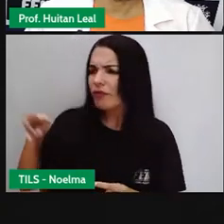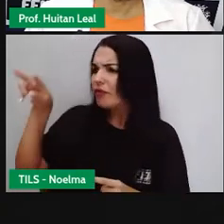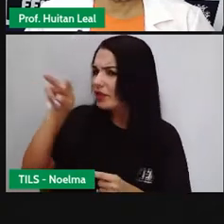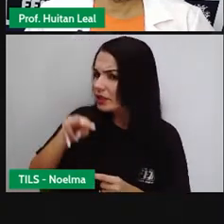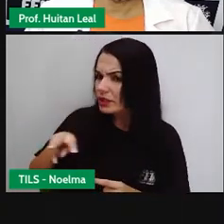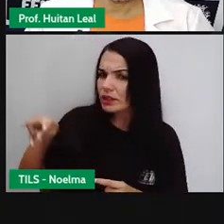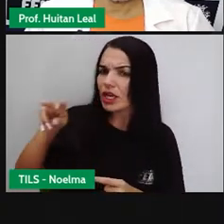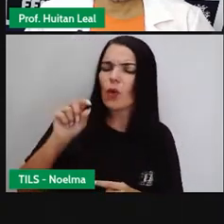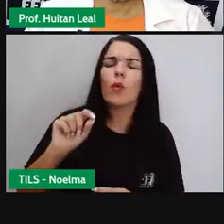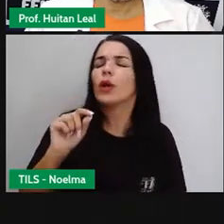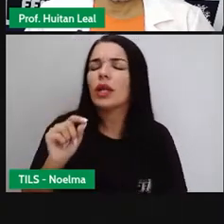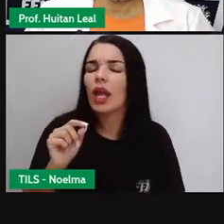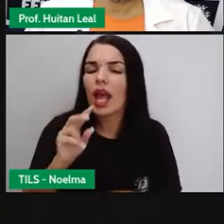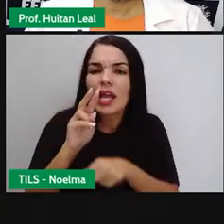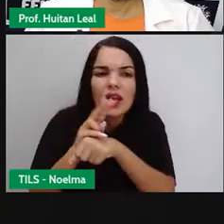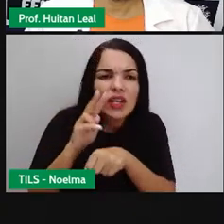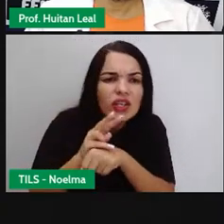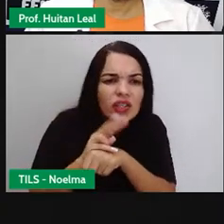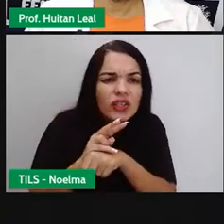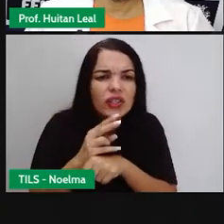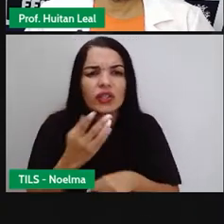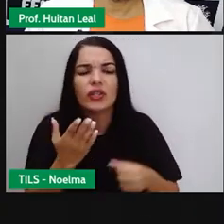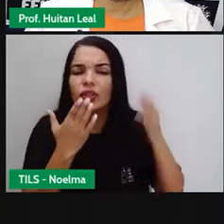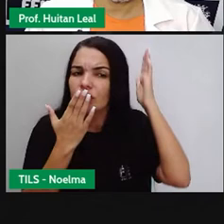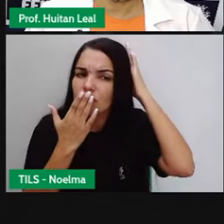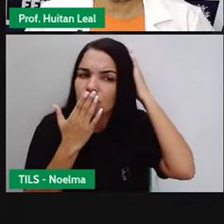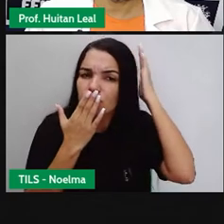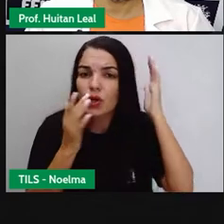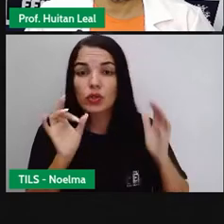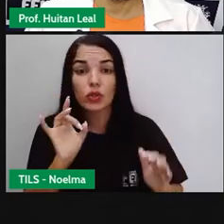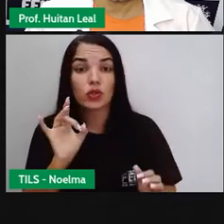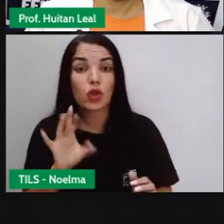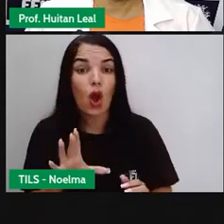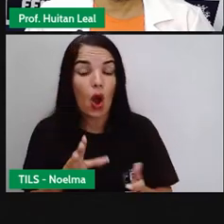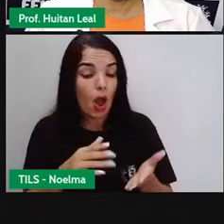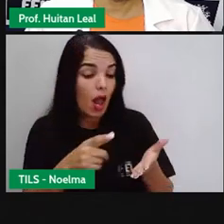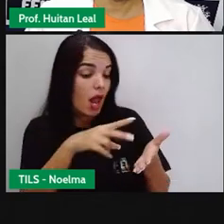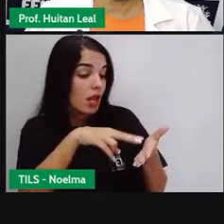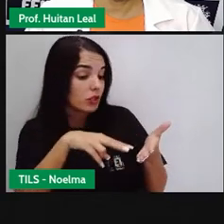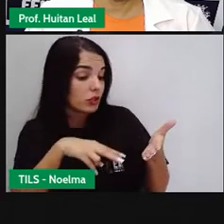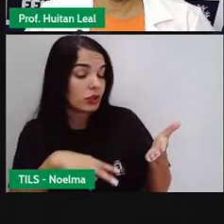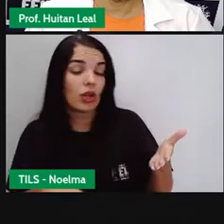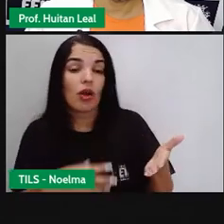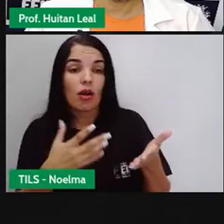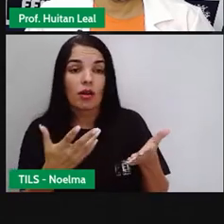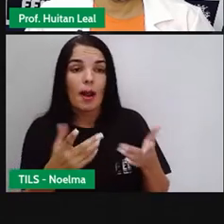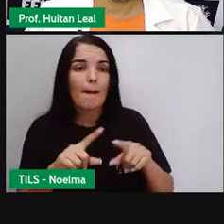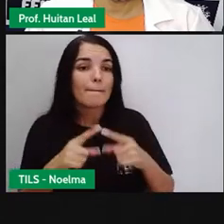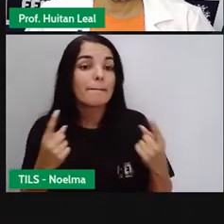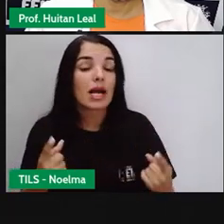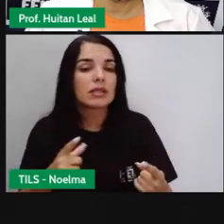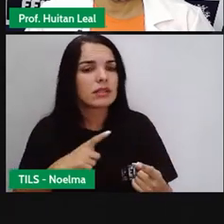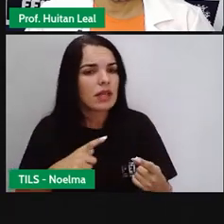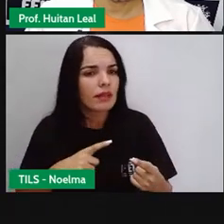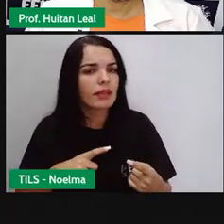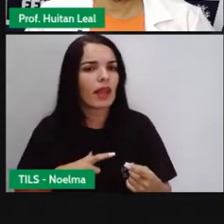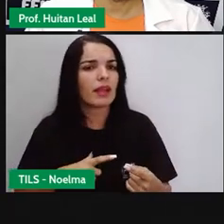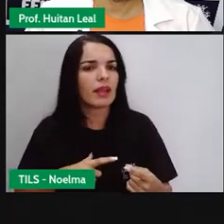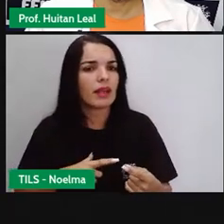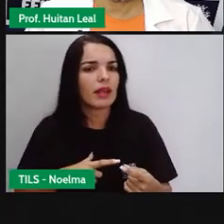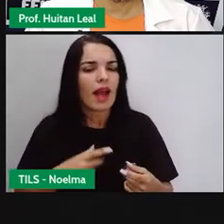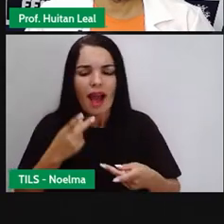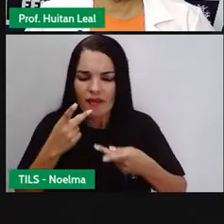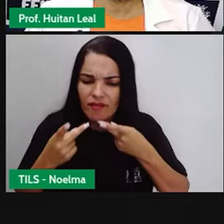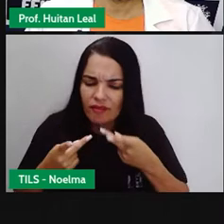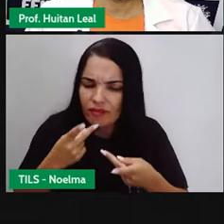imagens de televisão, pelo que a história nos conta. Mas, e a visão dos indígenas? Será que